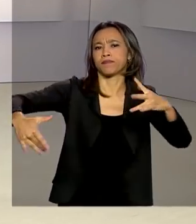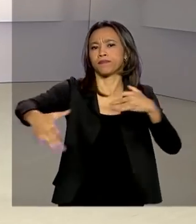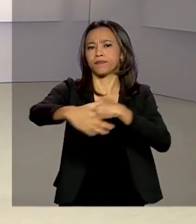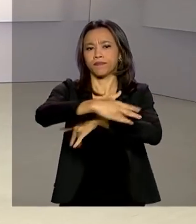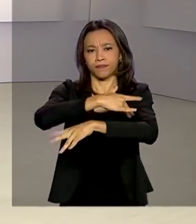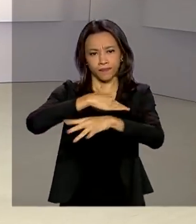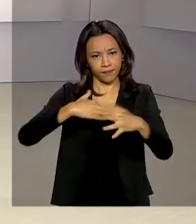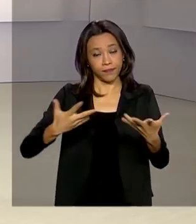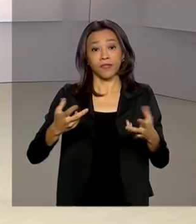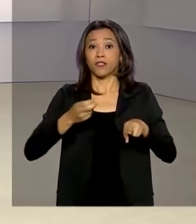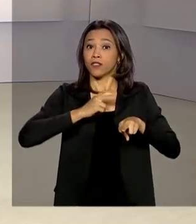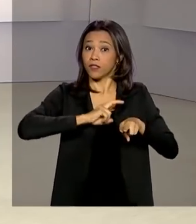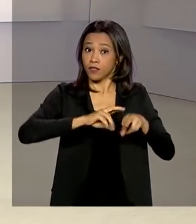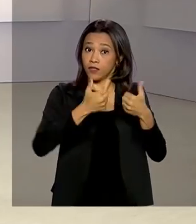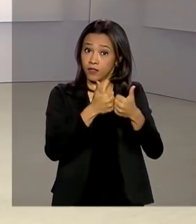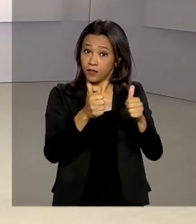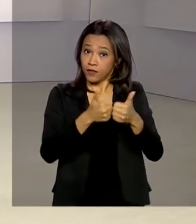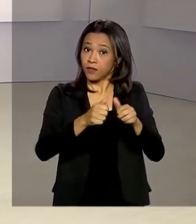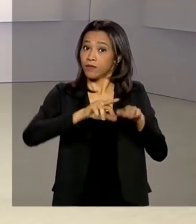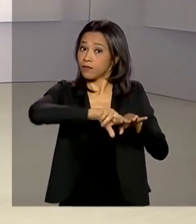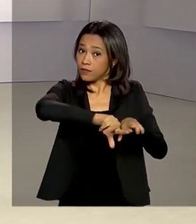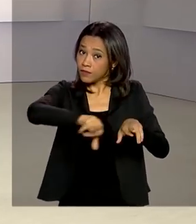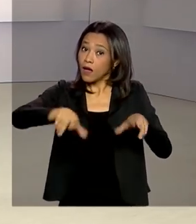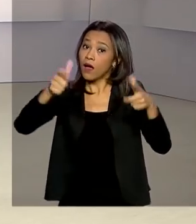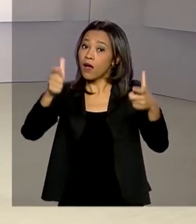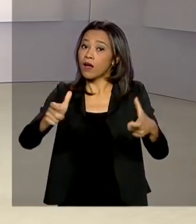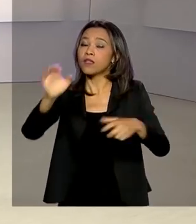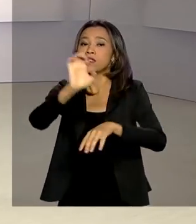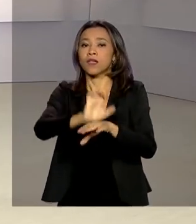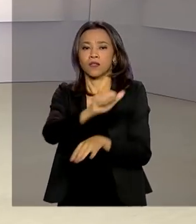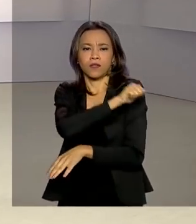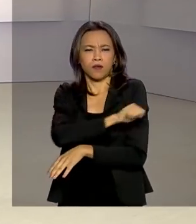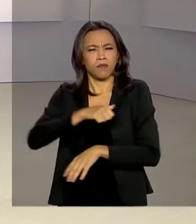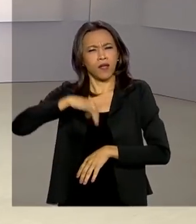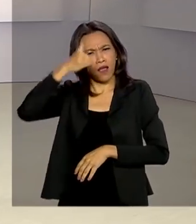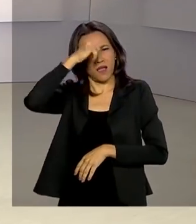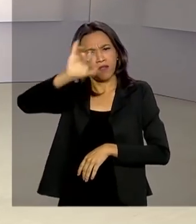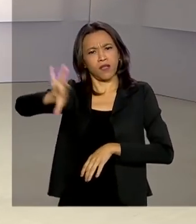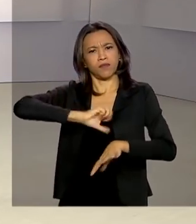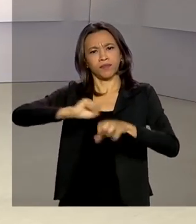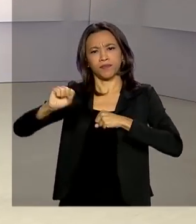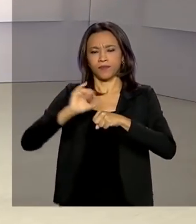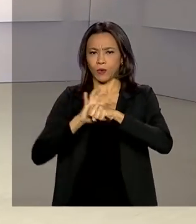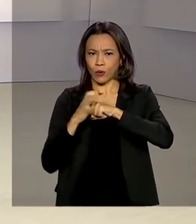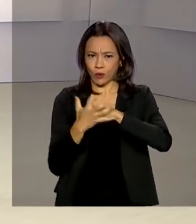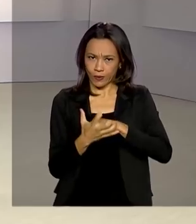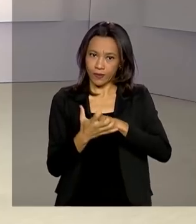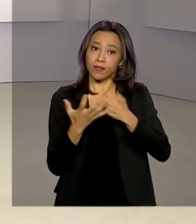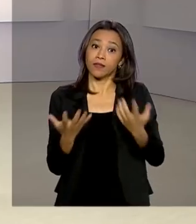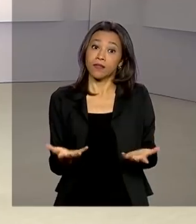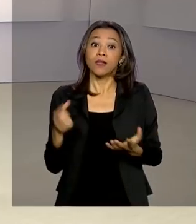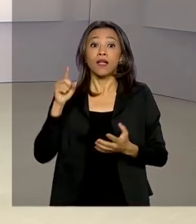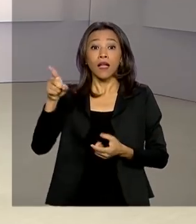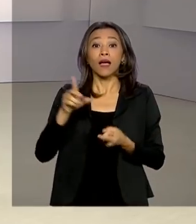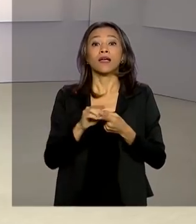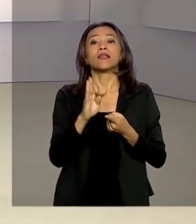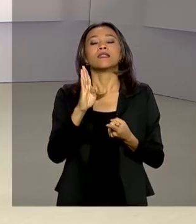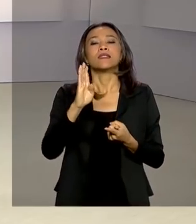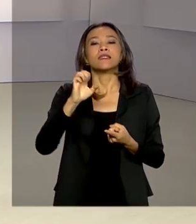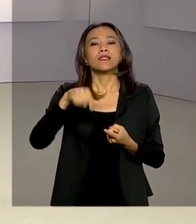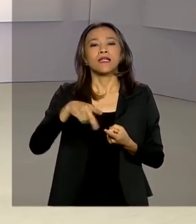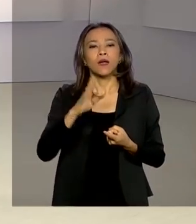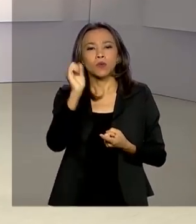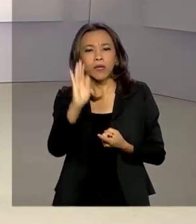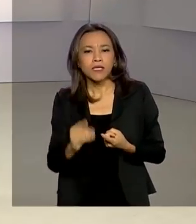de transportes públicos no Rio de Janeiro, para evitar o contágio das pessoas pelo coronavírus. A Central do Brasil, a Estação